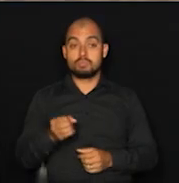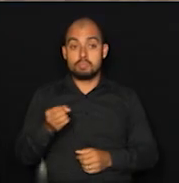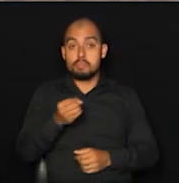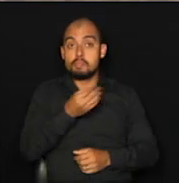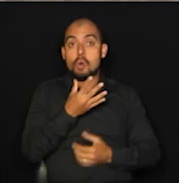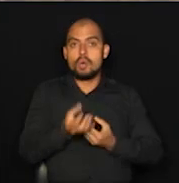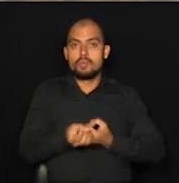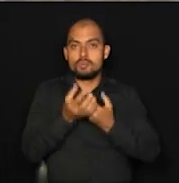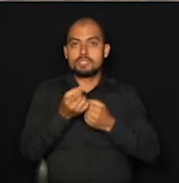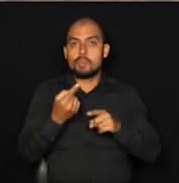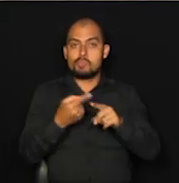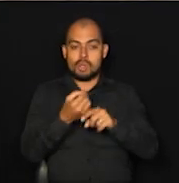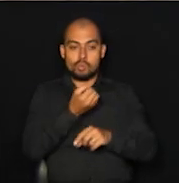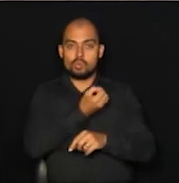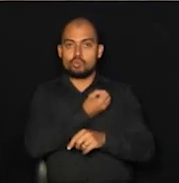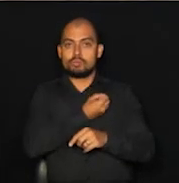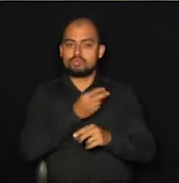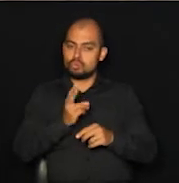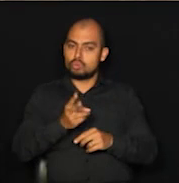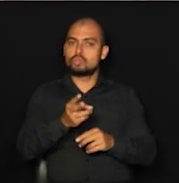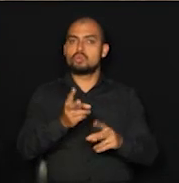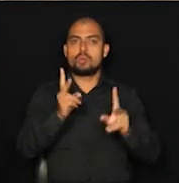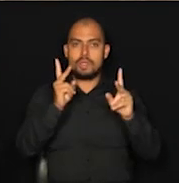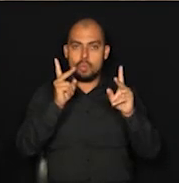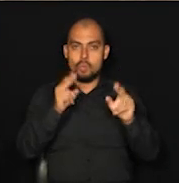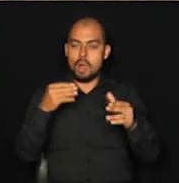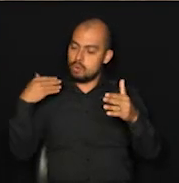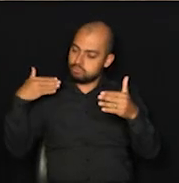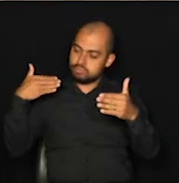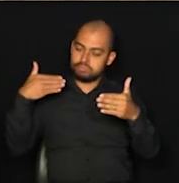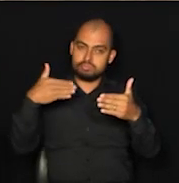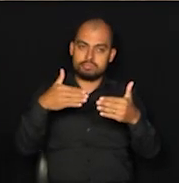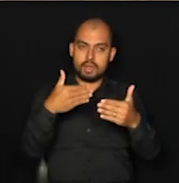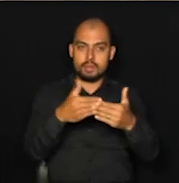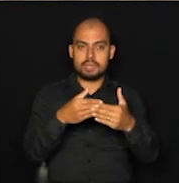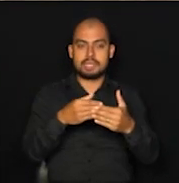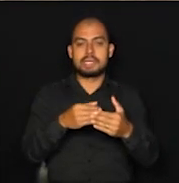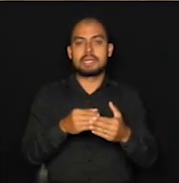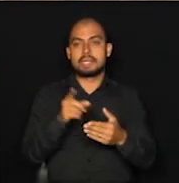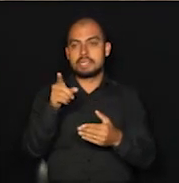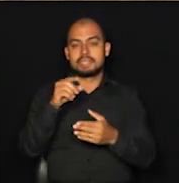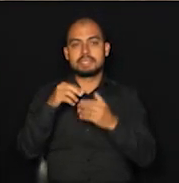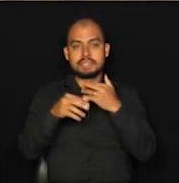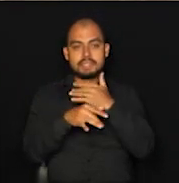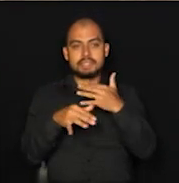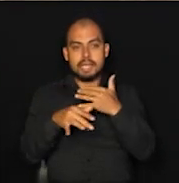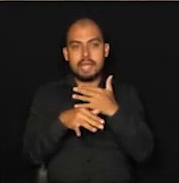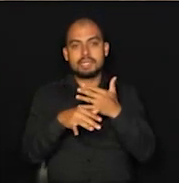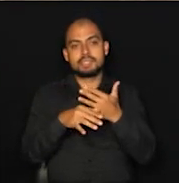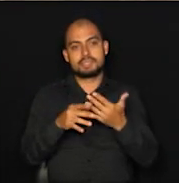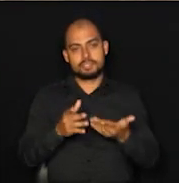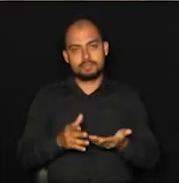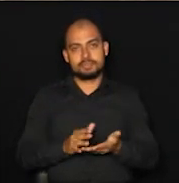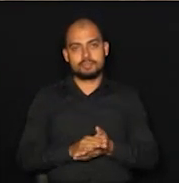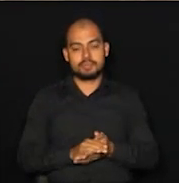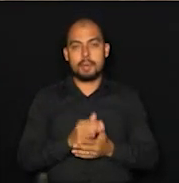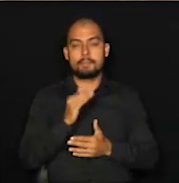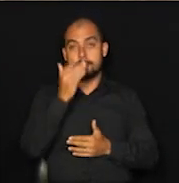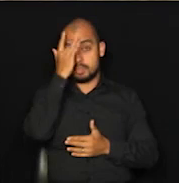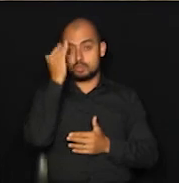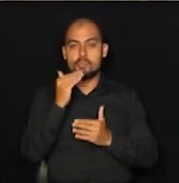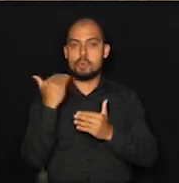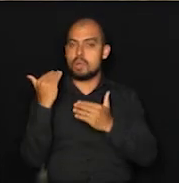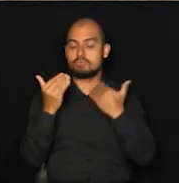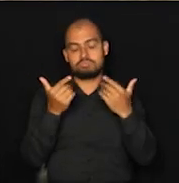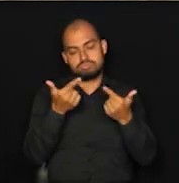porque esses números estão estabilizados nessa cidade, Santo Antônio de Posse, Morungaba, Olambra, a gente não teve morte na região na